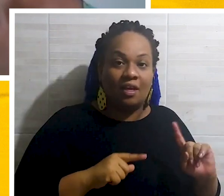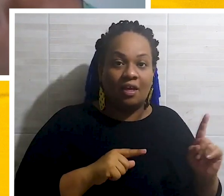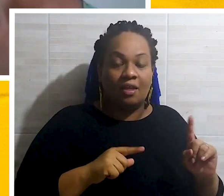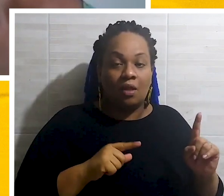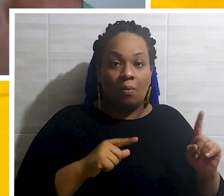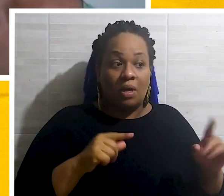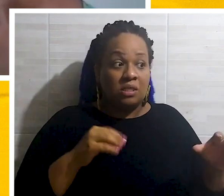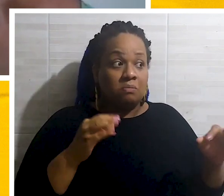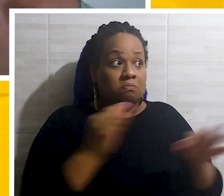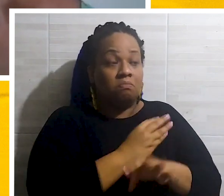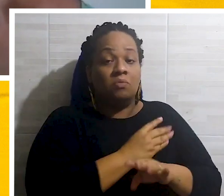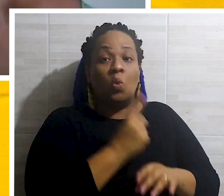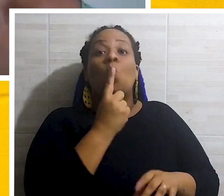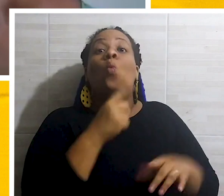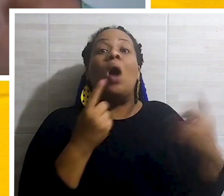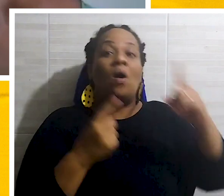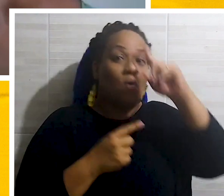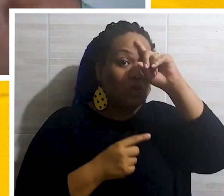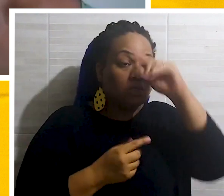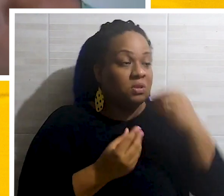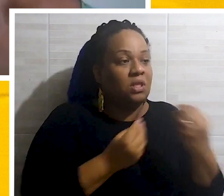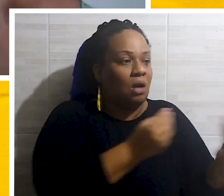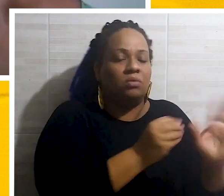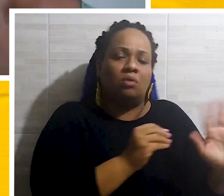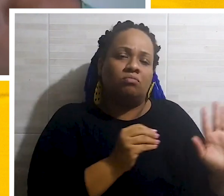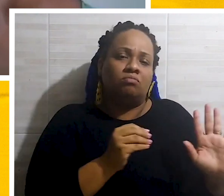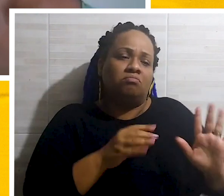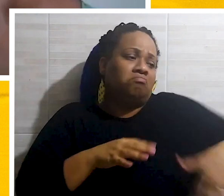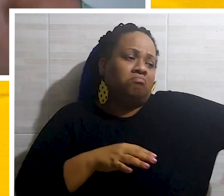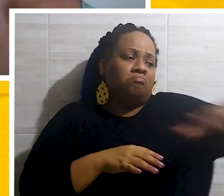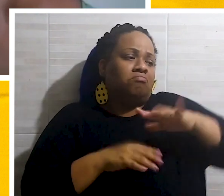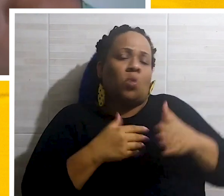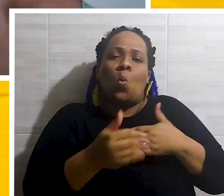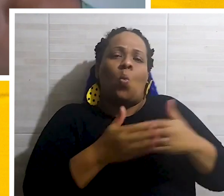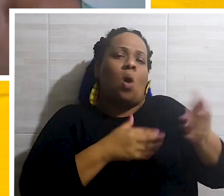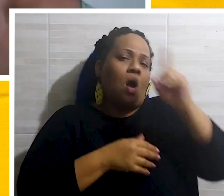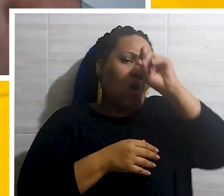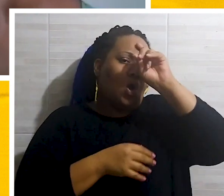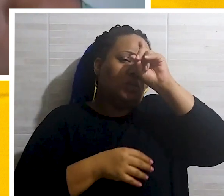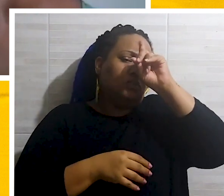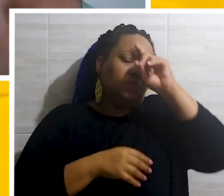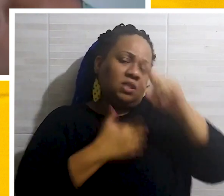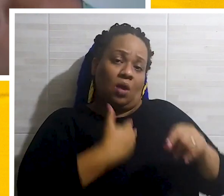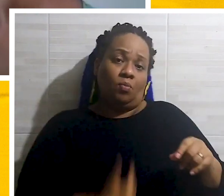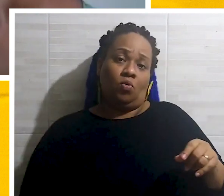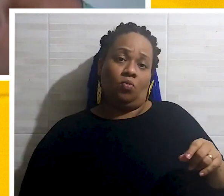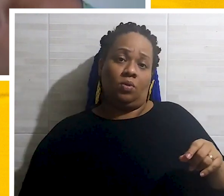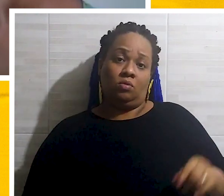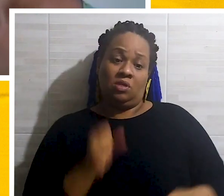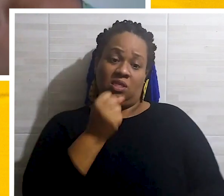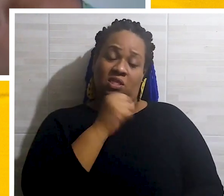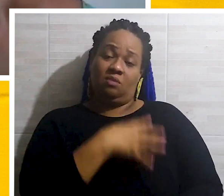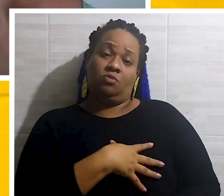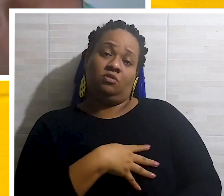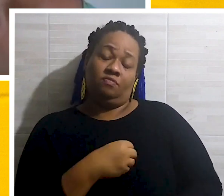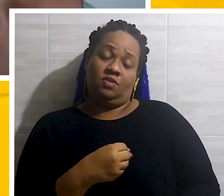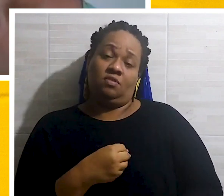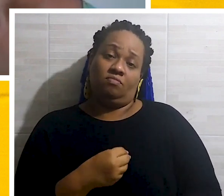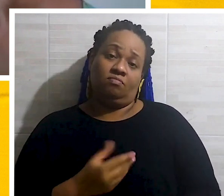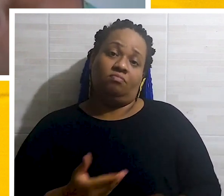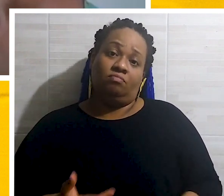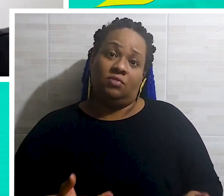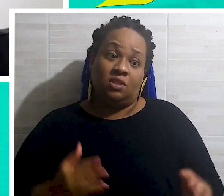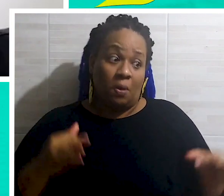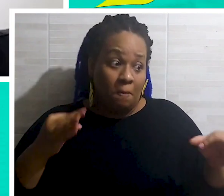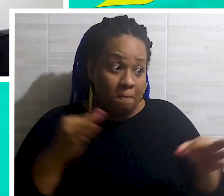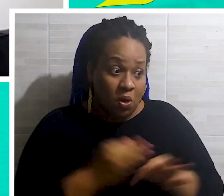de erro. E a gente não determinou que hospital, mas a gente determinou no projeto que seria um hospital da rede pública na cidade de Samões Filho. Então,